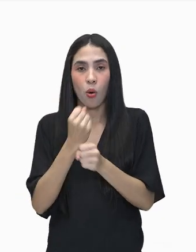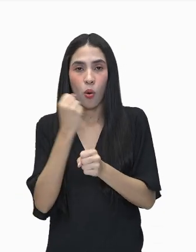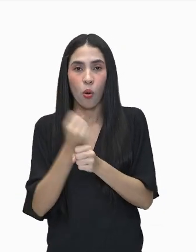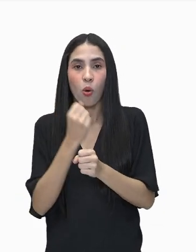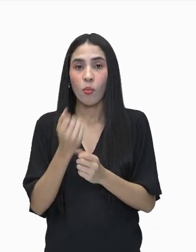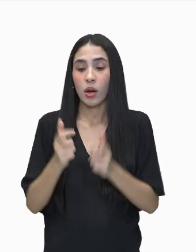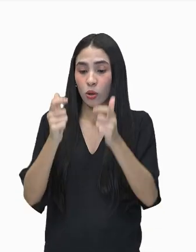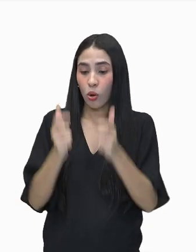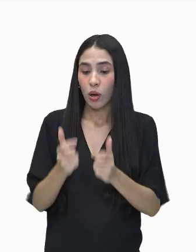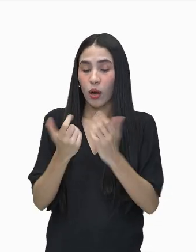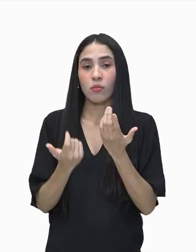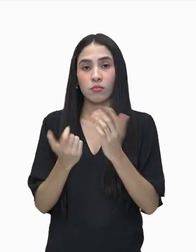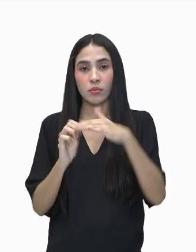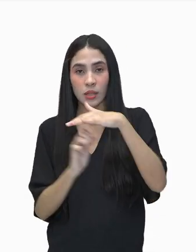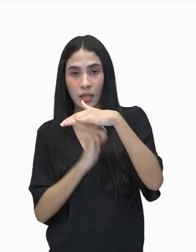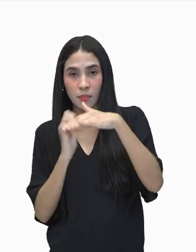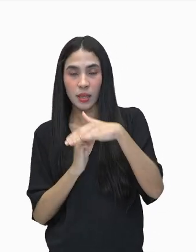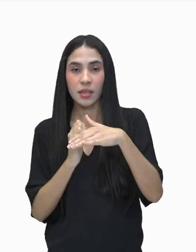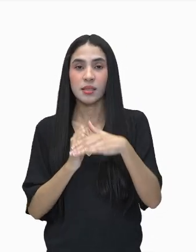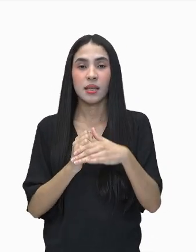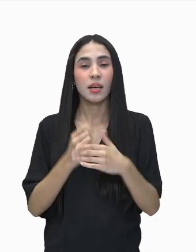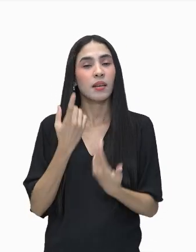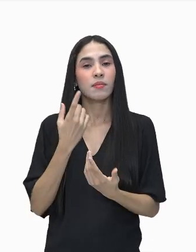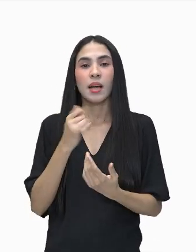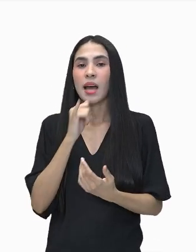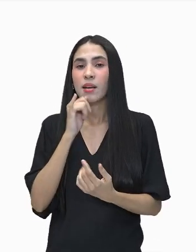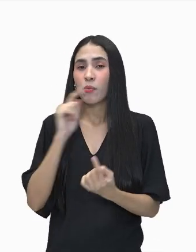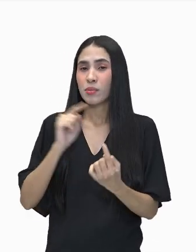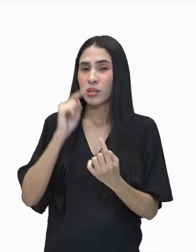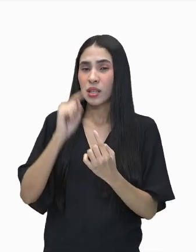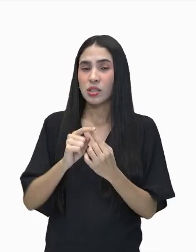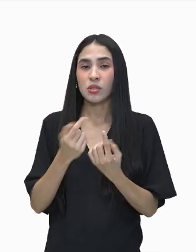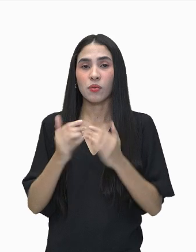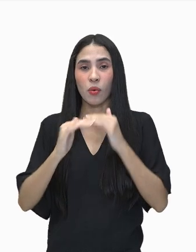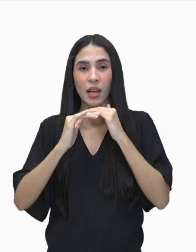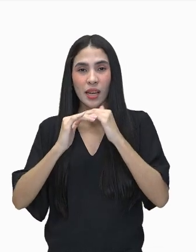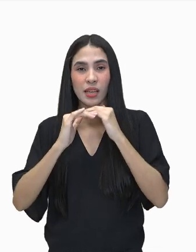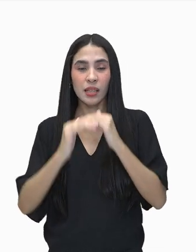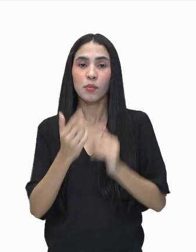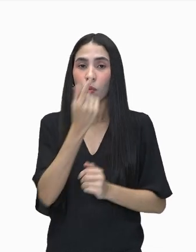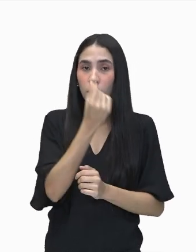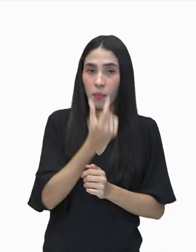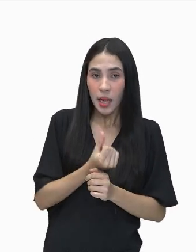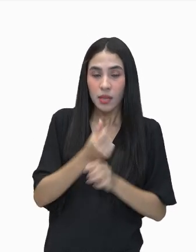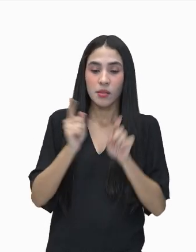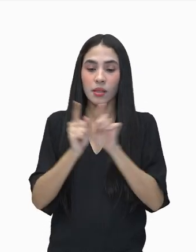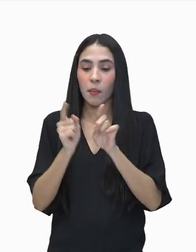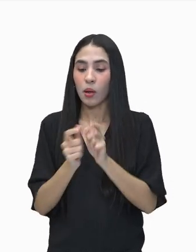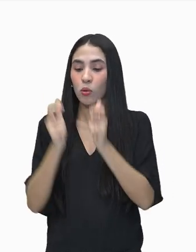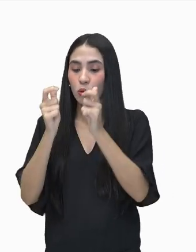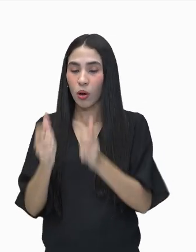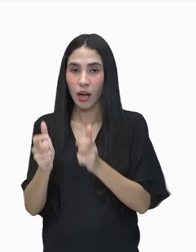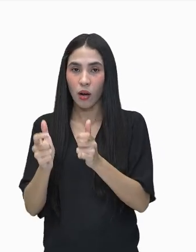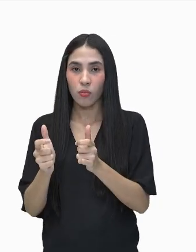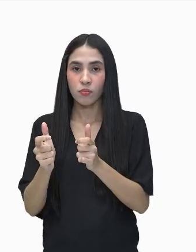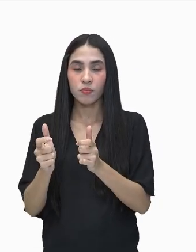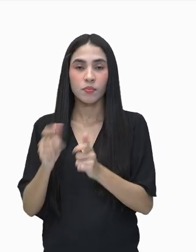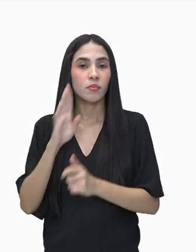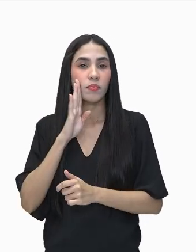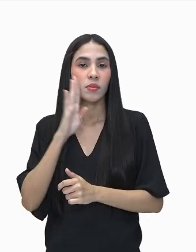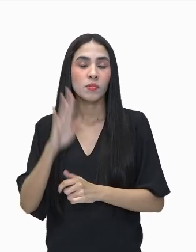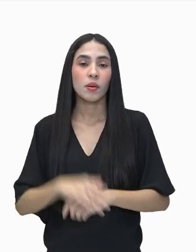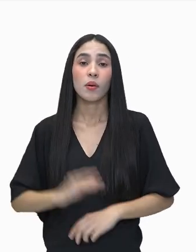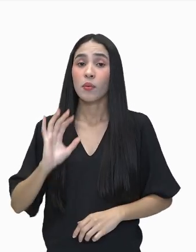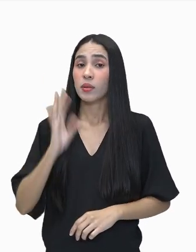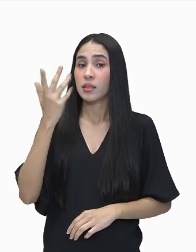buscando sempre um equilíbrio entre preço e a localização estratégica. Acaba acontecendo, então,